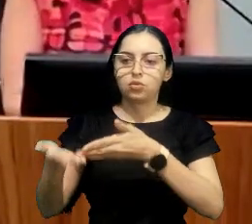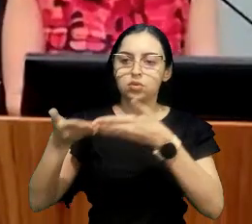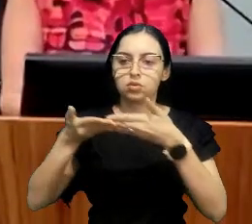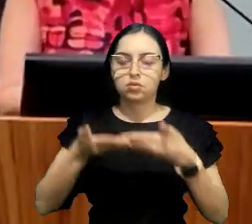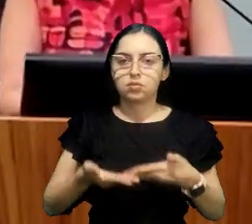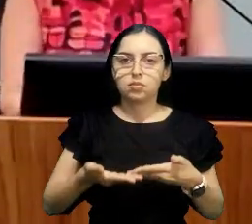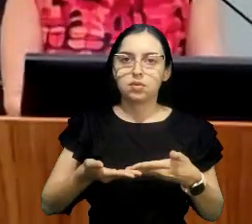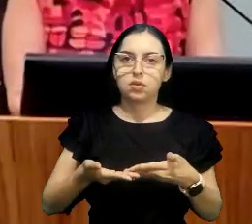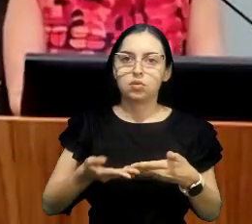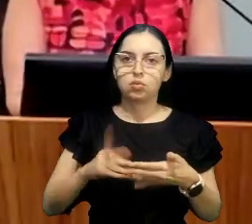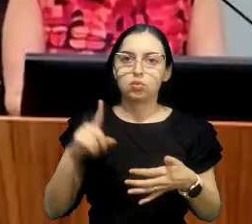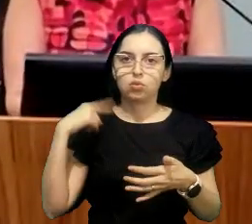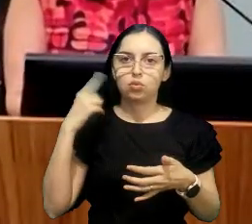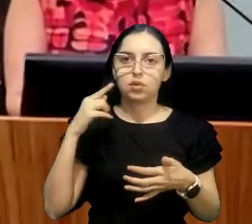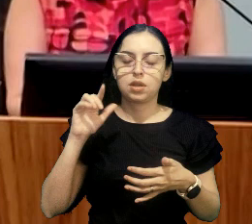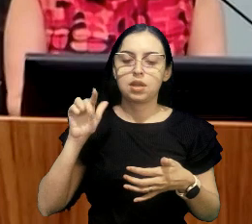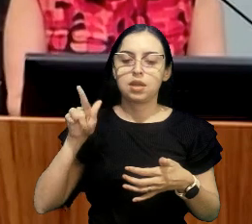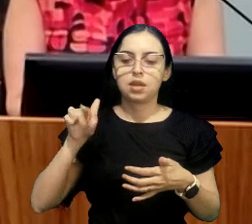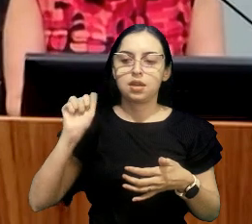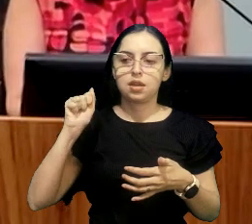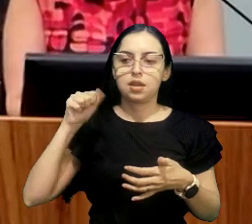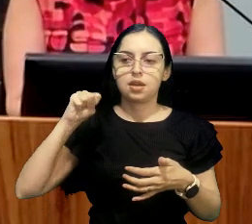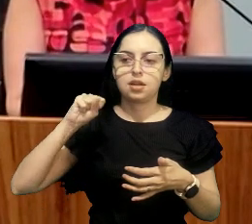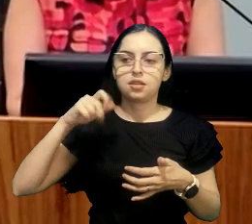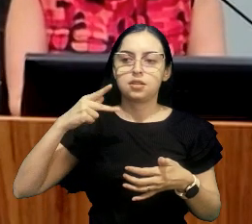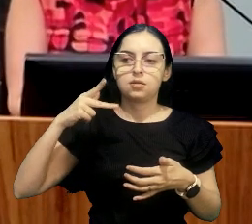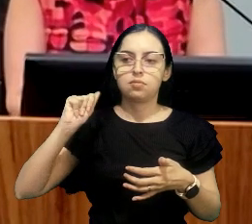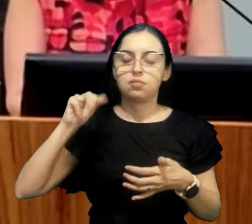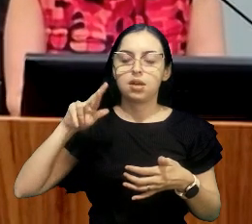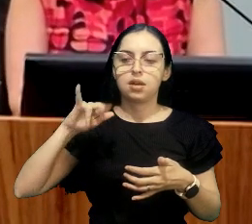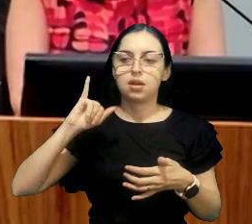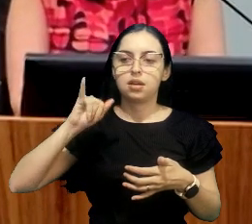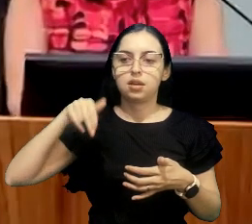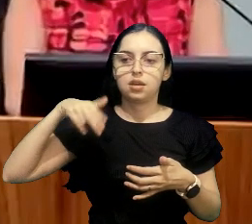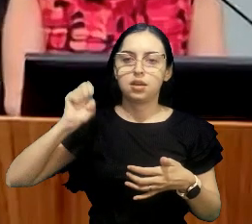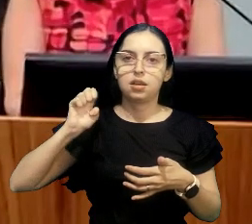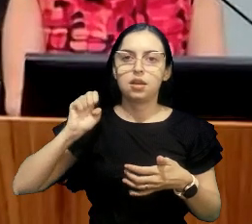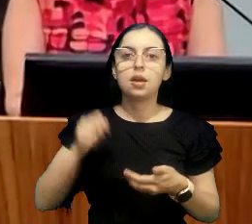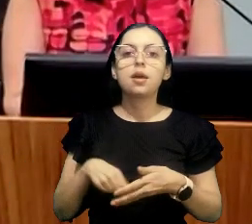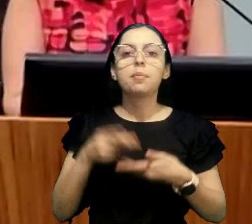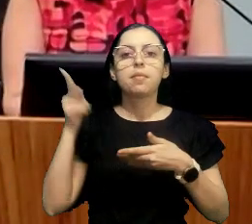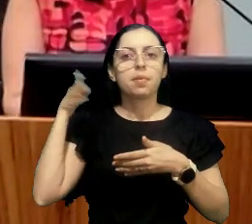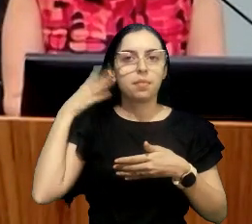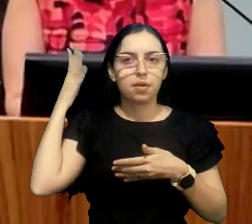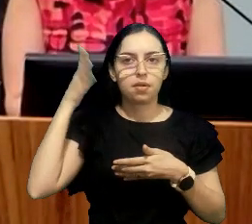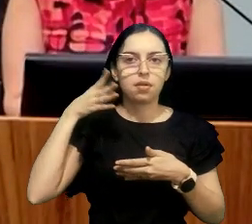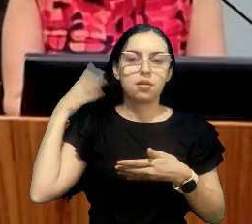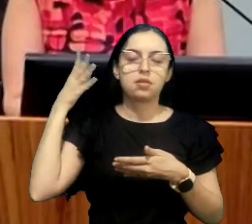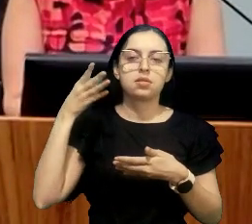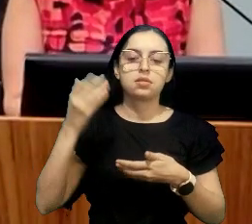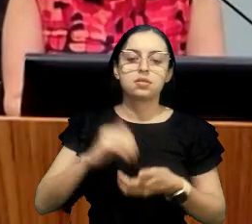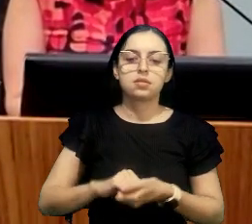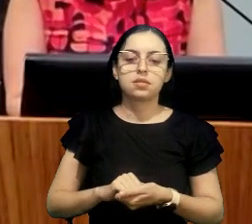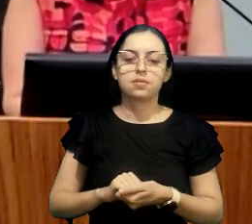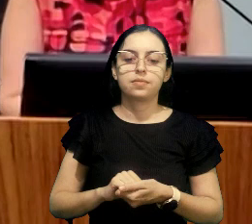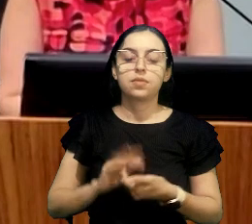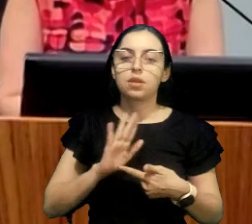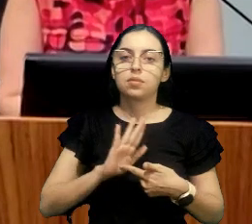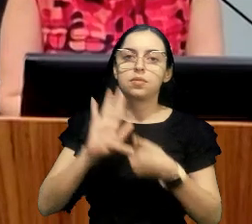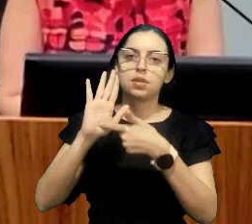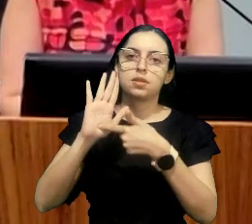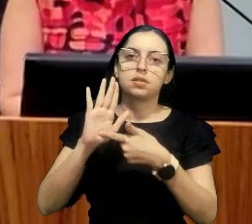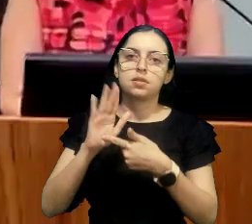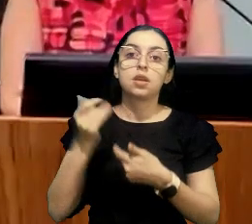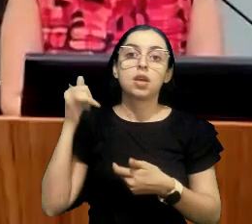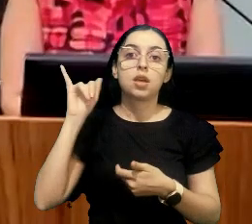Gasparini Fernandes Cunha para fazer sua palestra, eu vou me apresentar, eu